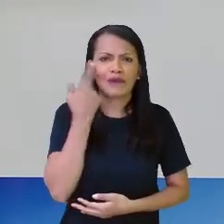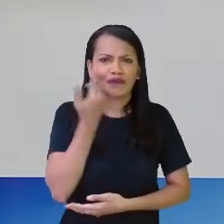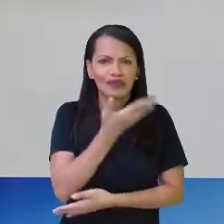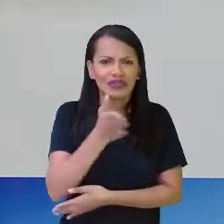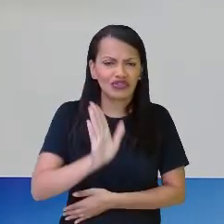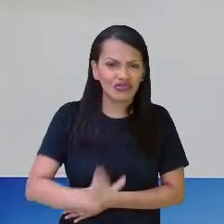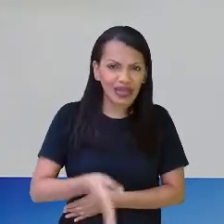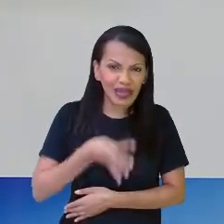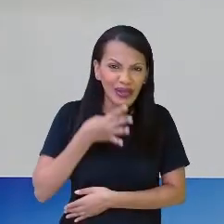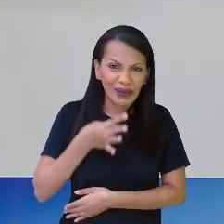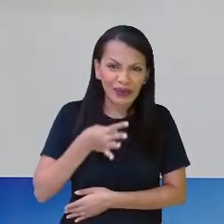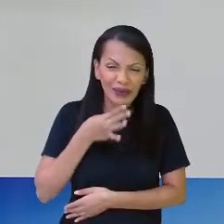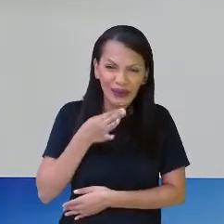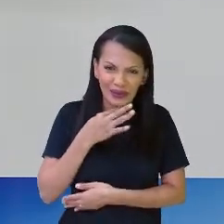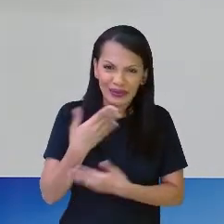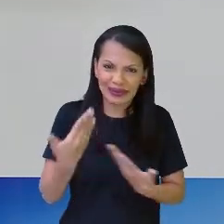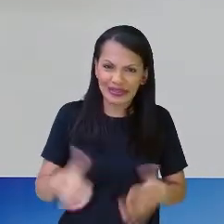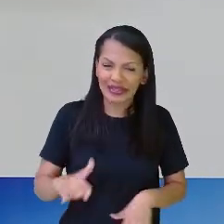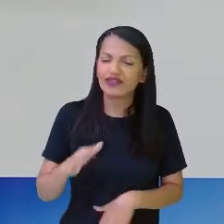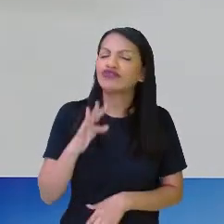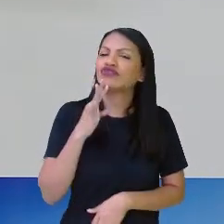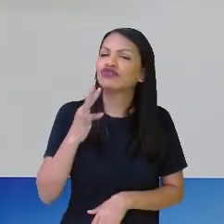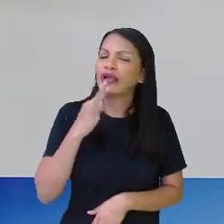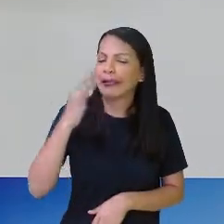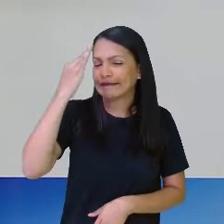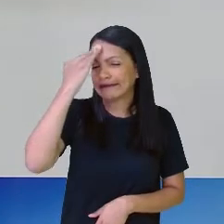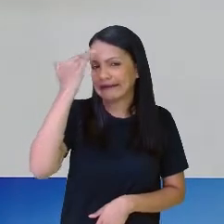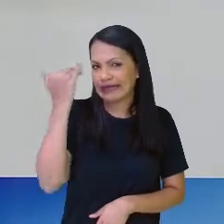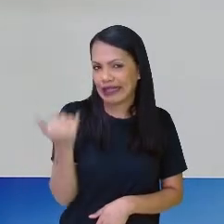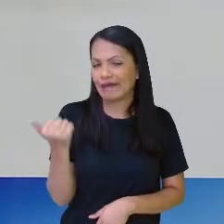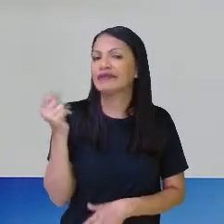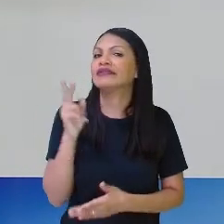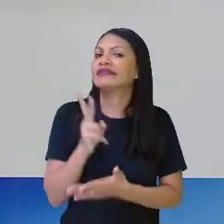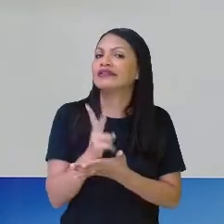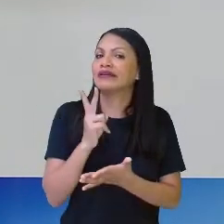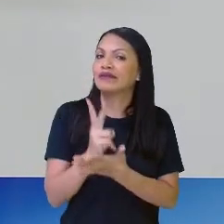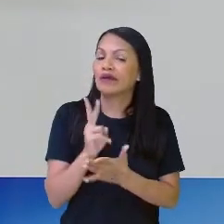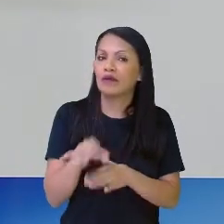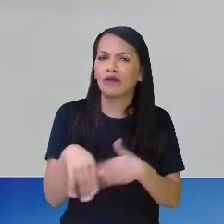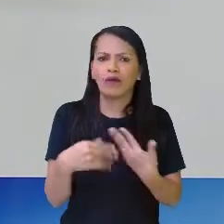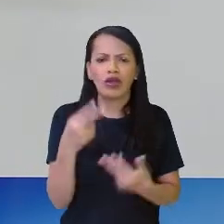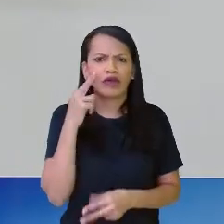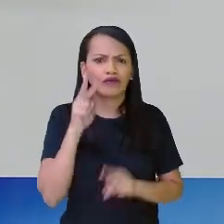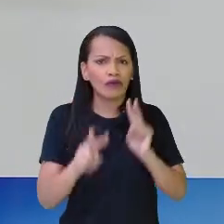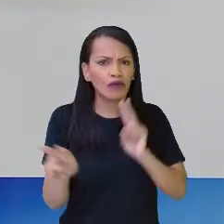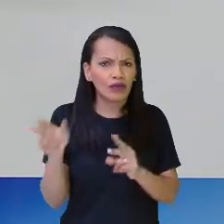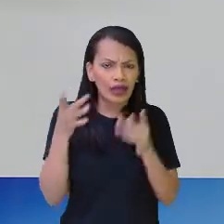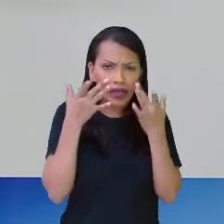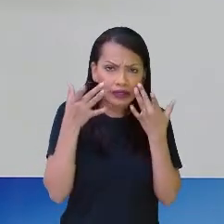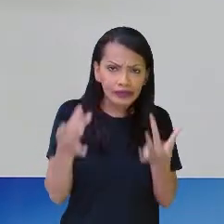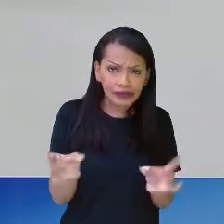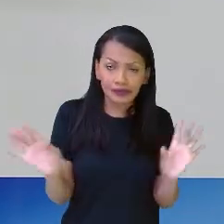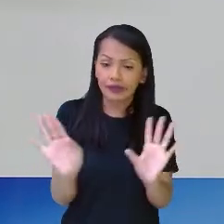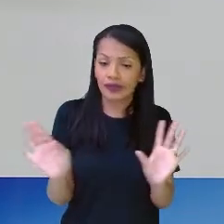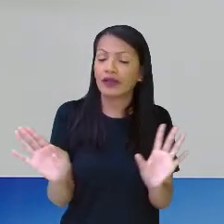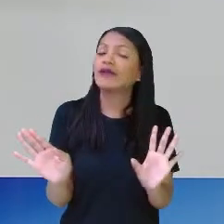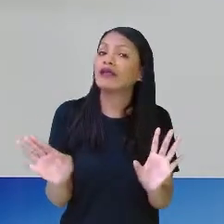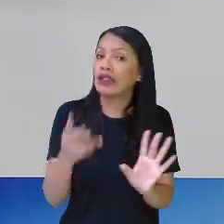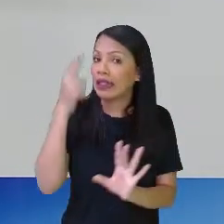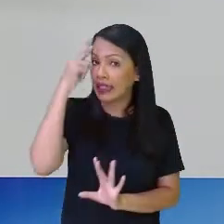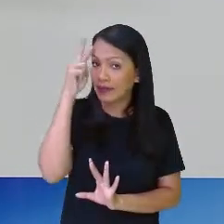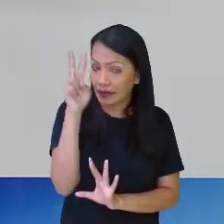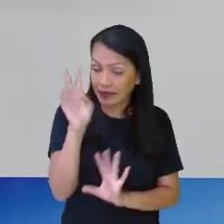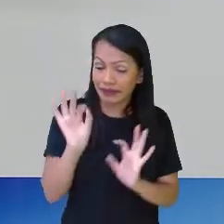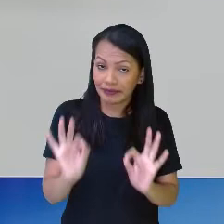vocês já conhecem, né, já dominam, sempre quando pegar, preste atenção, não pode esquecer disso,